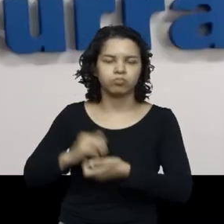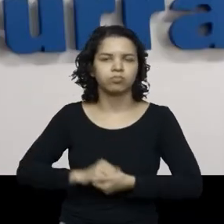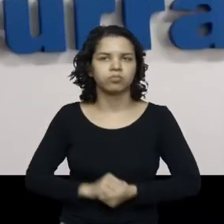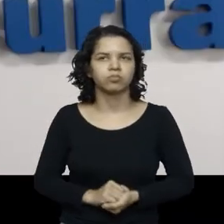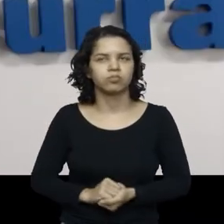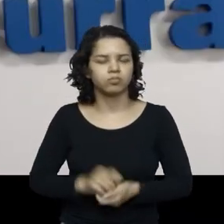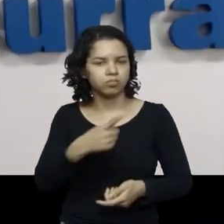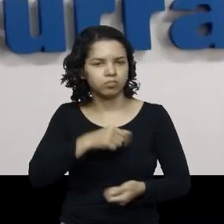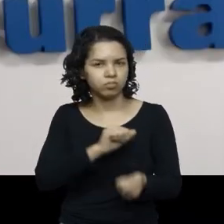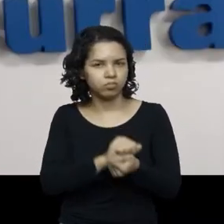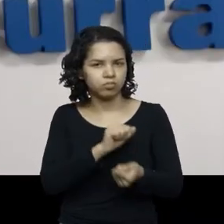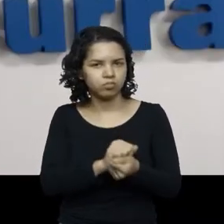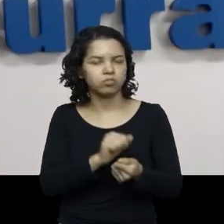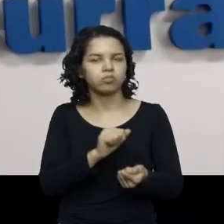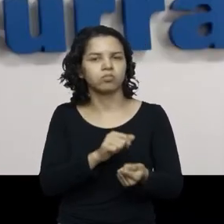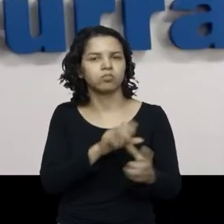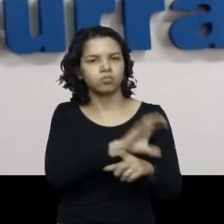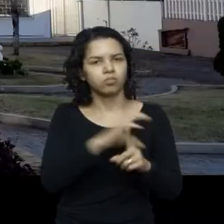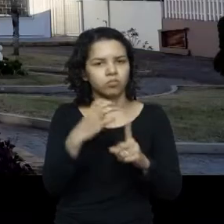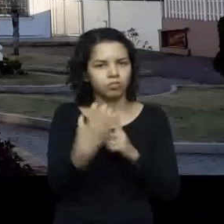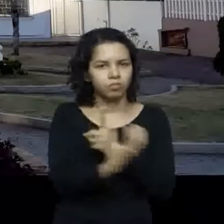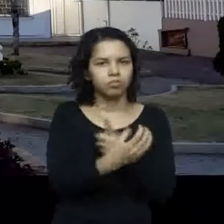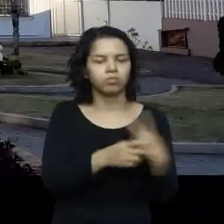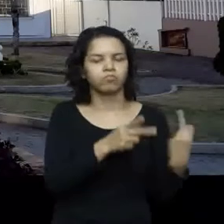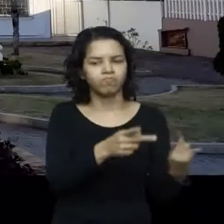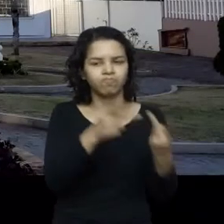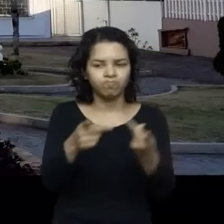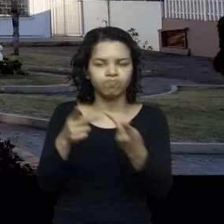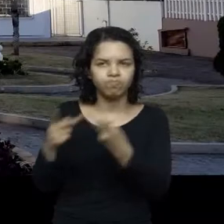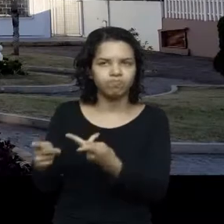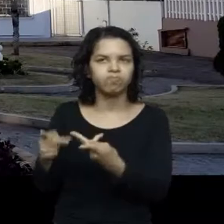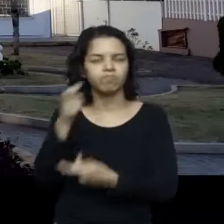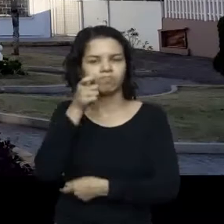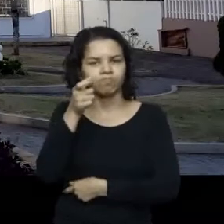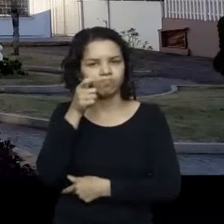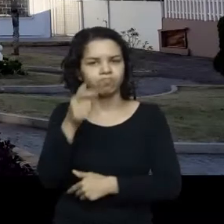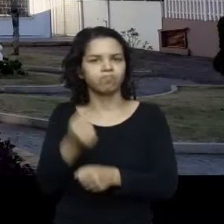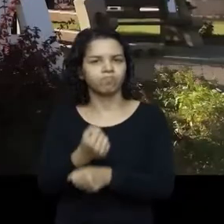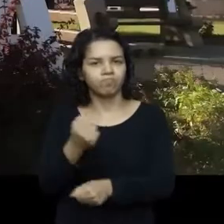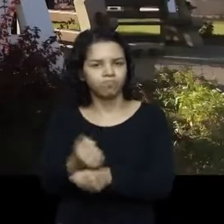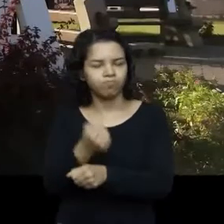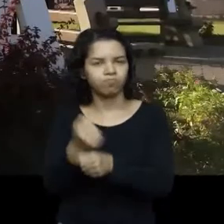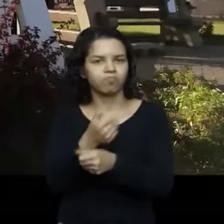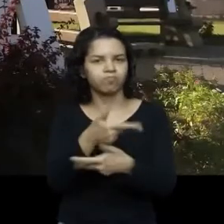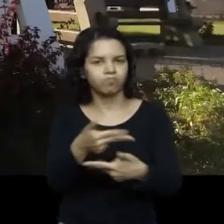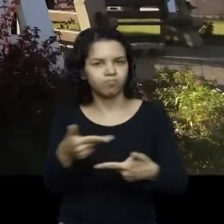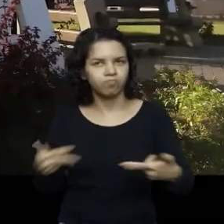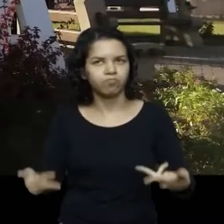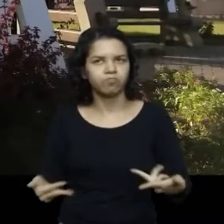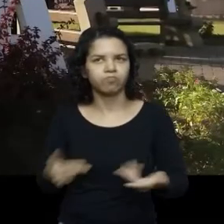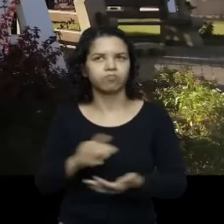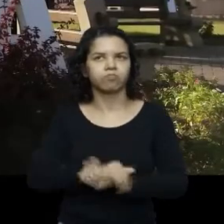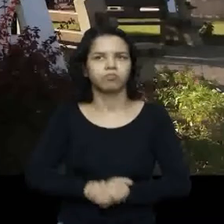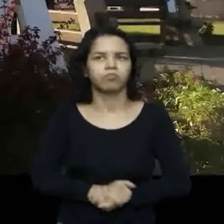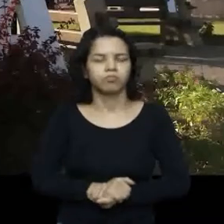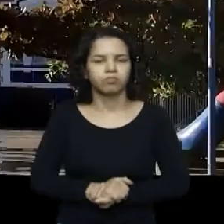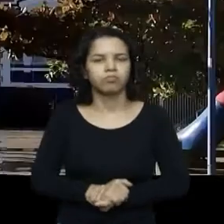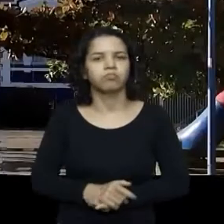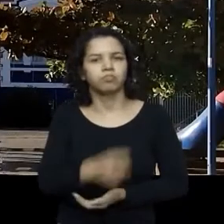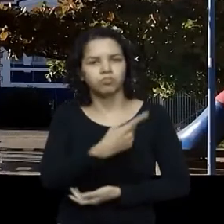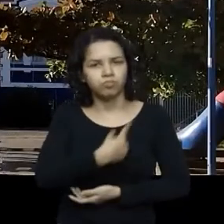acompanhando e fiscalizando as obras. Não diferente de outros municípios, lá também nos colocamos à disposição para somar